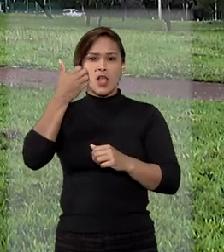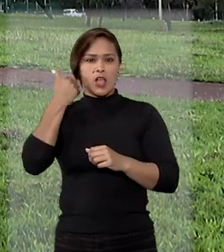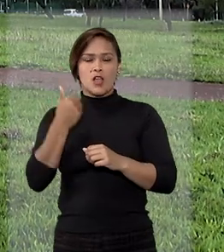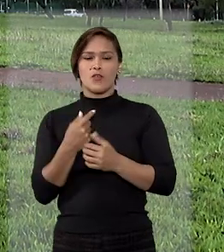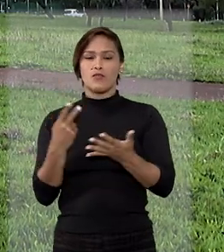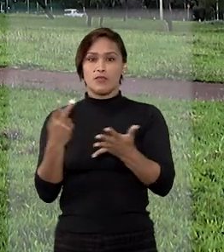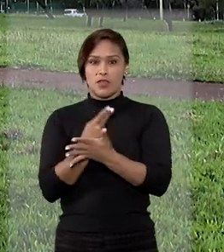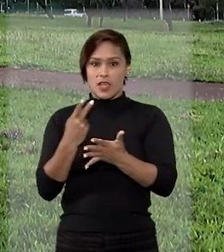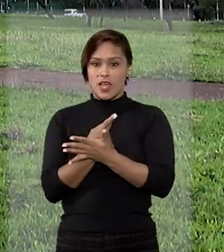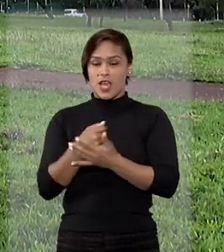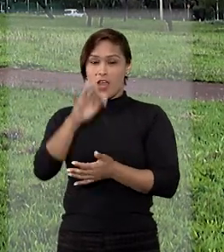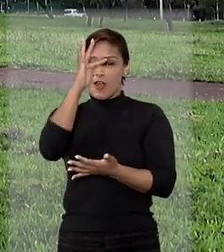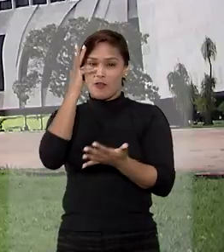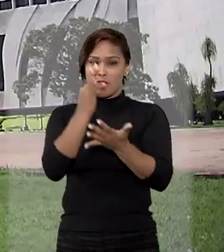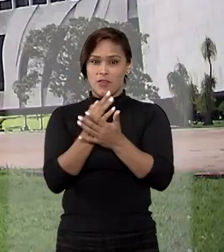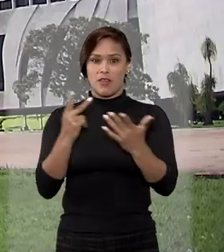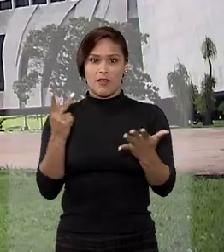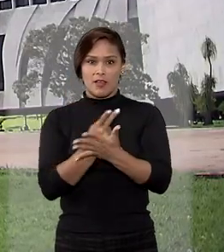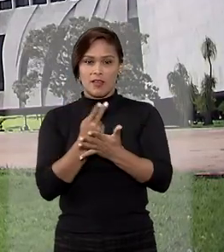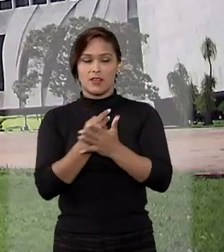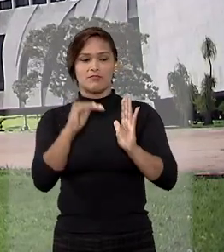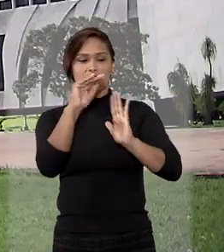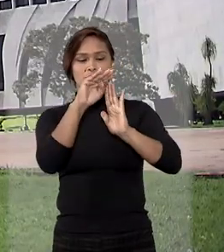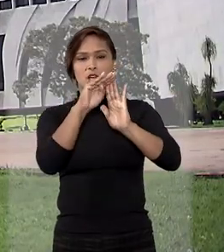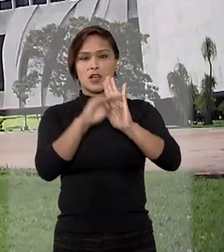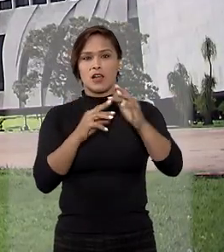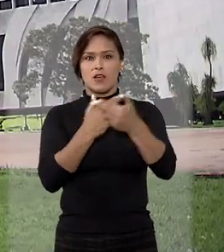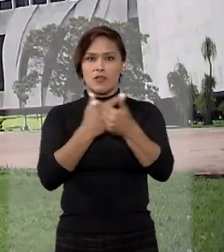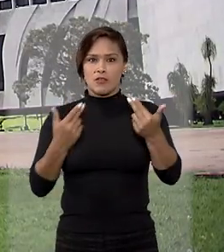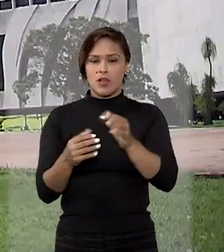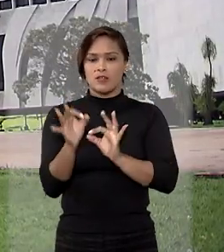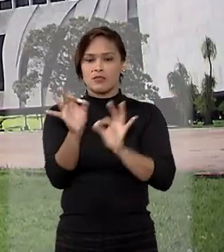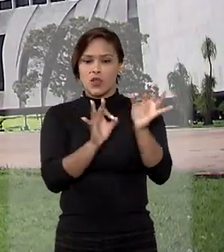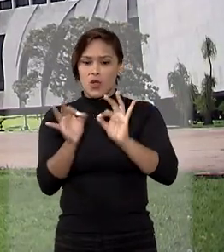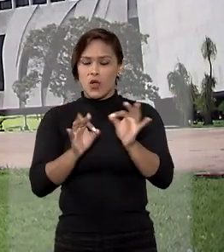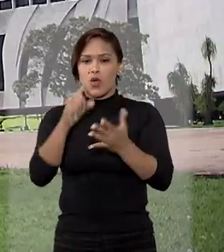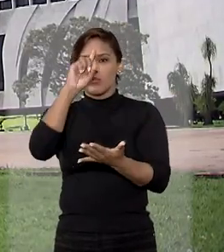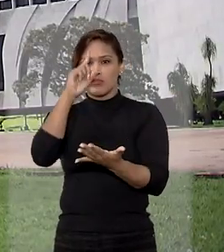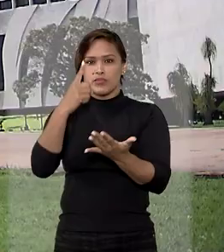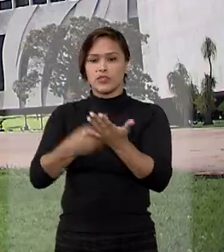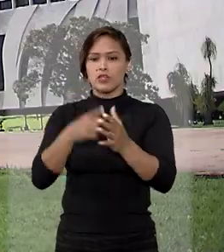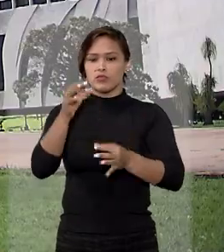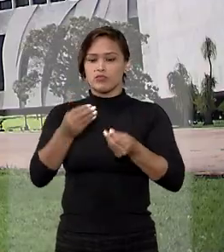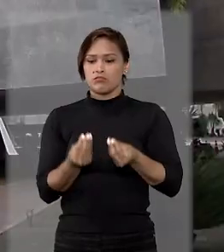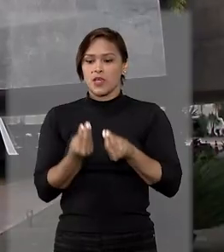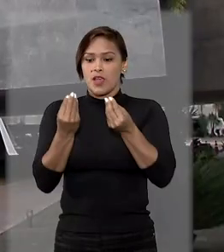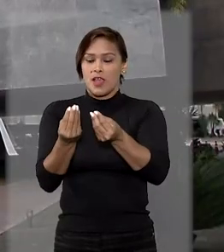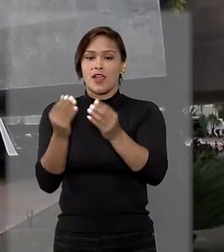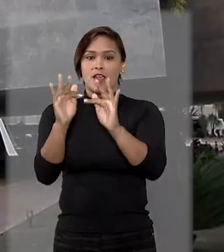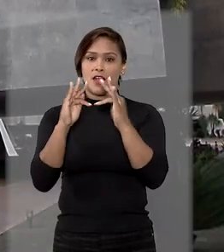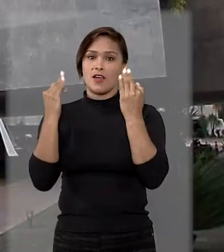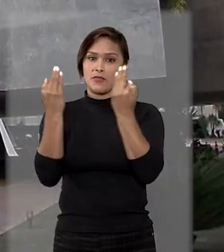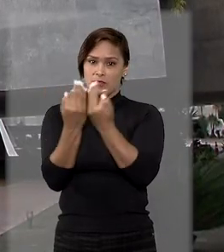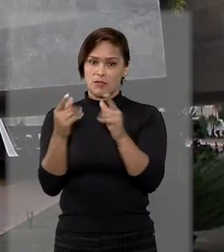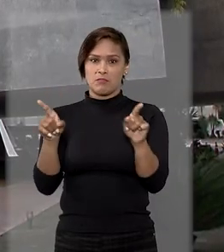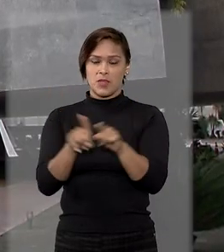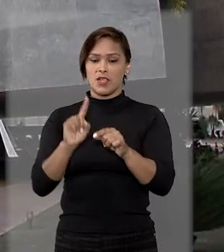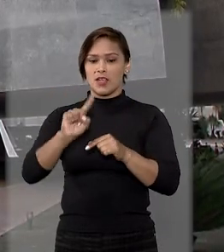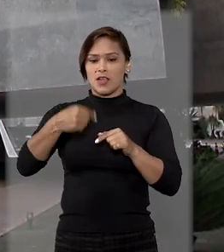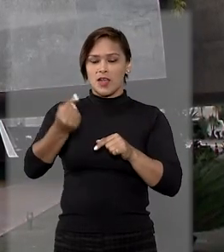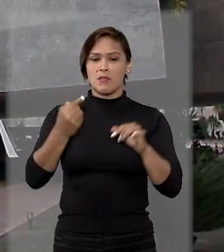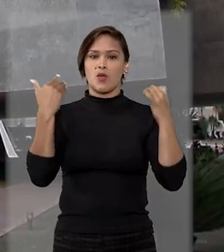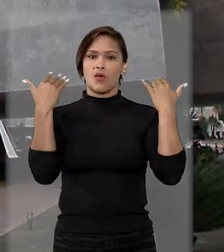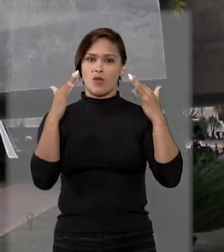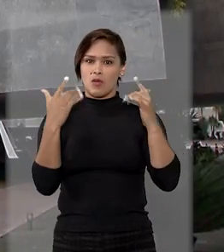deslealdade e má-fé, desobedecendo as diversas ordens judiciais para entregar a criança, inclusive após